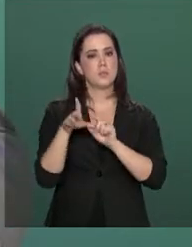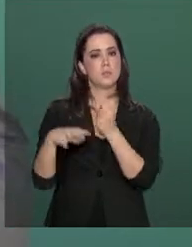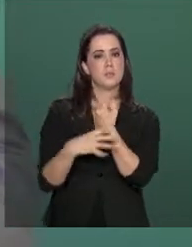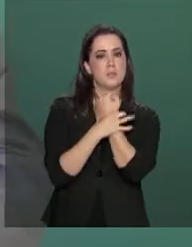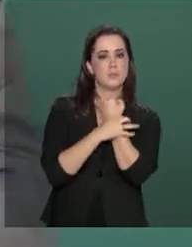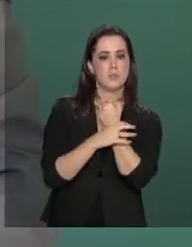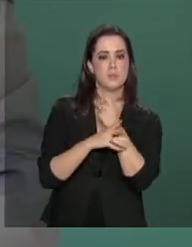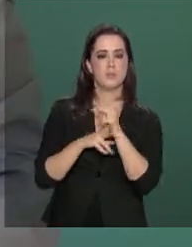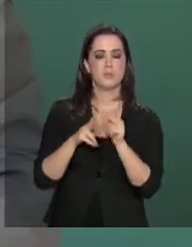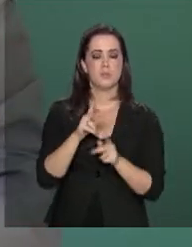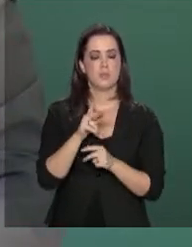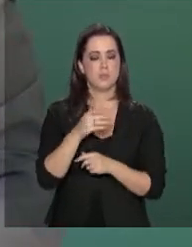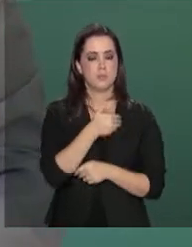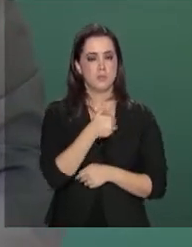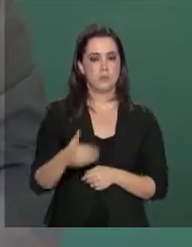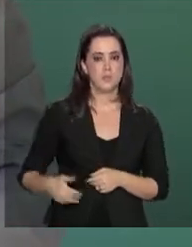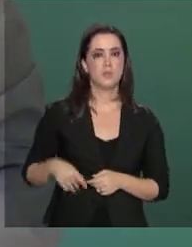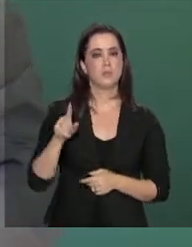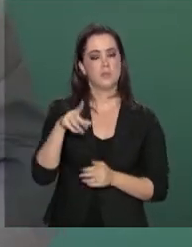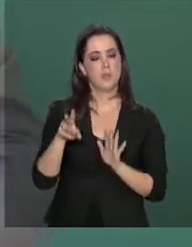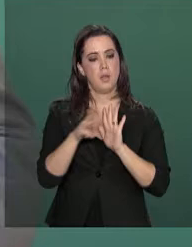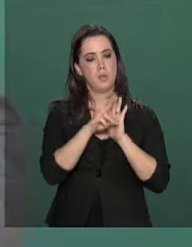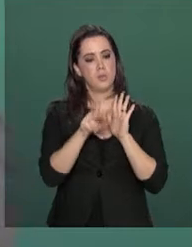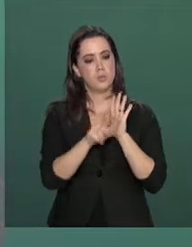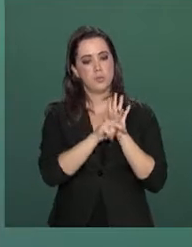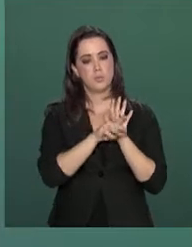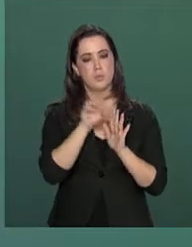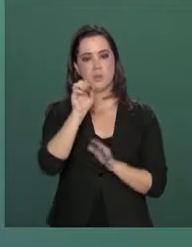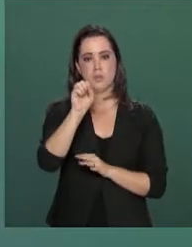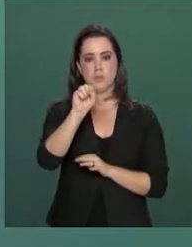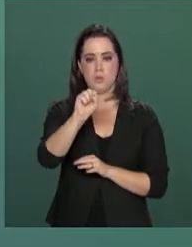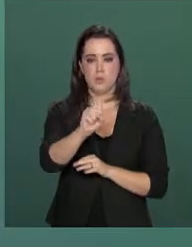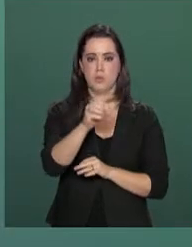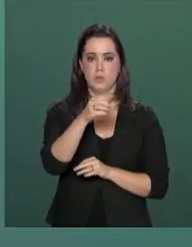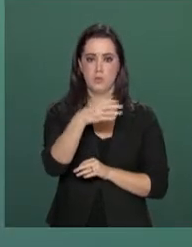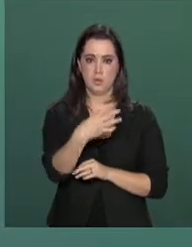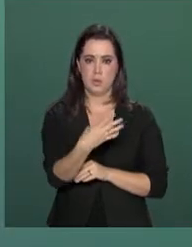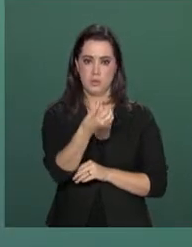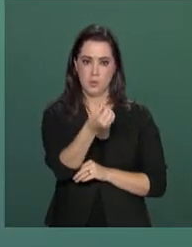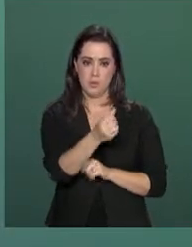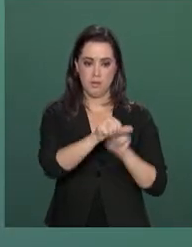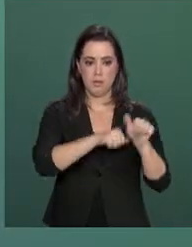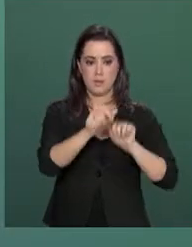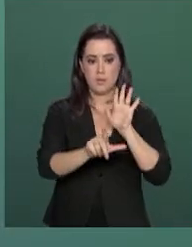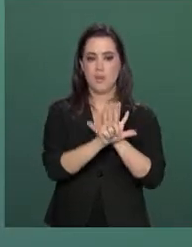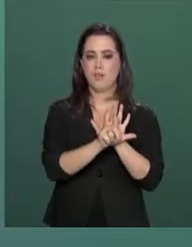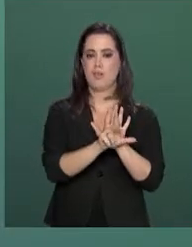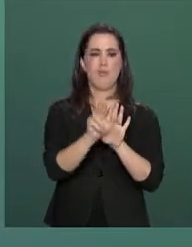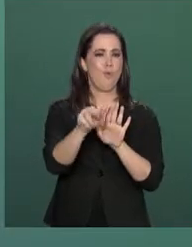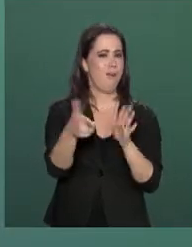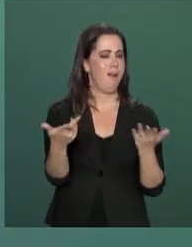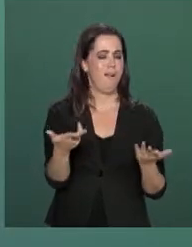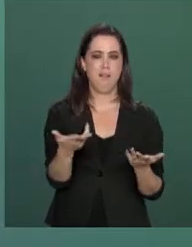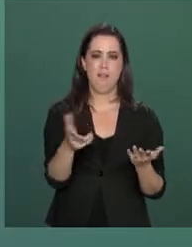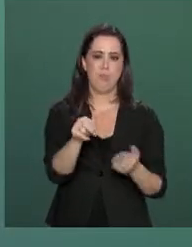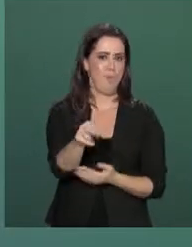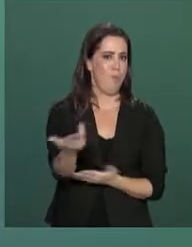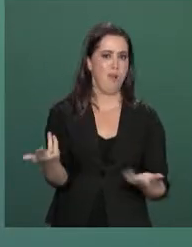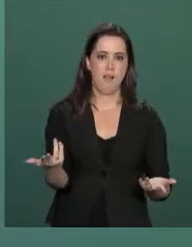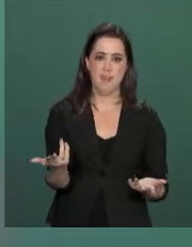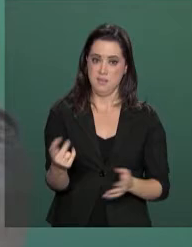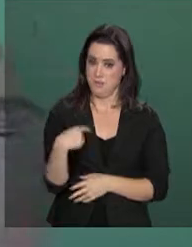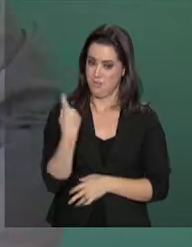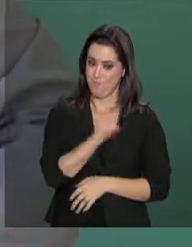segurança pública, que é a medida provisória 846 transformada em lei. Nunca, nunca, nunca o poder